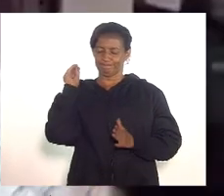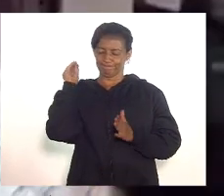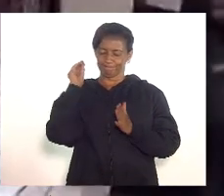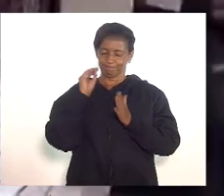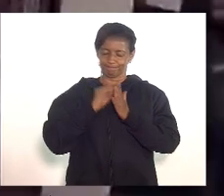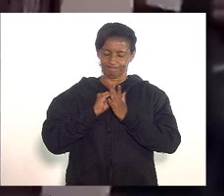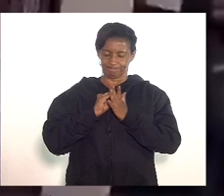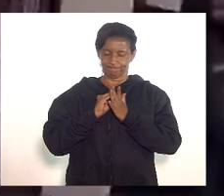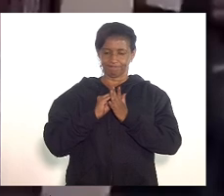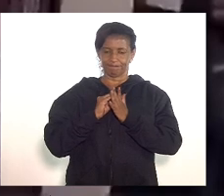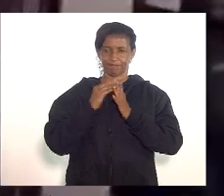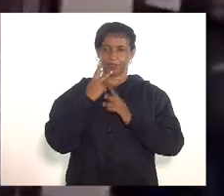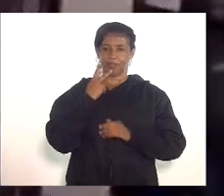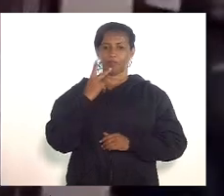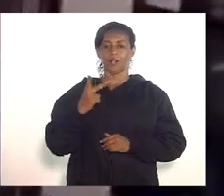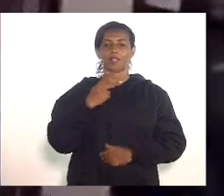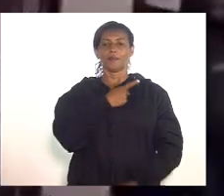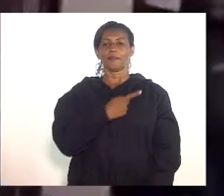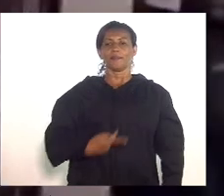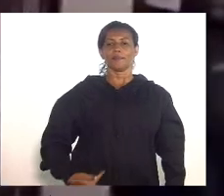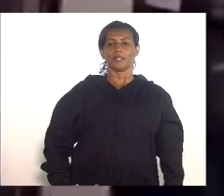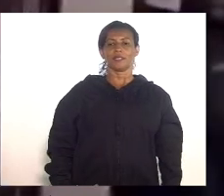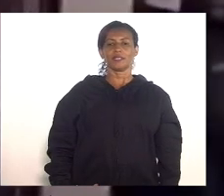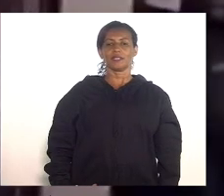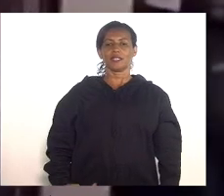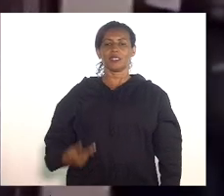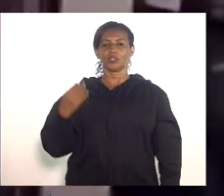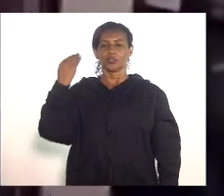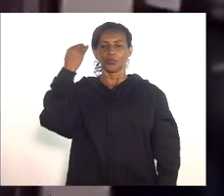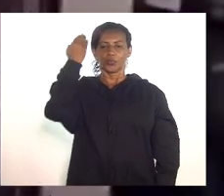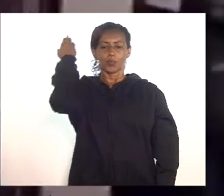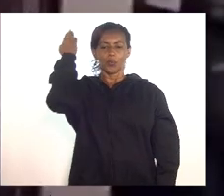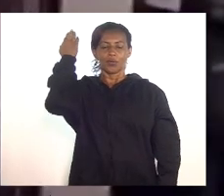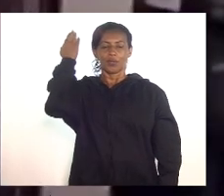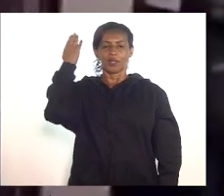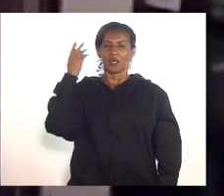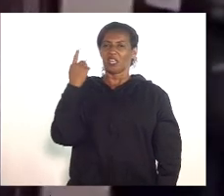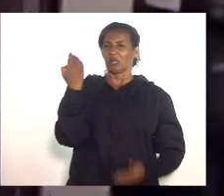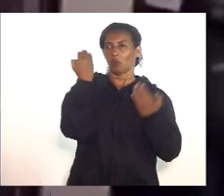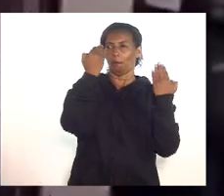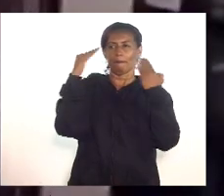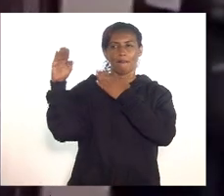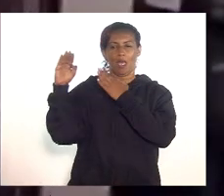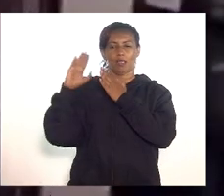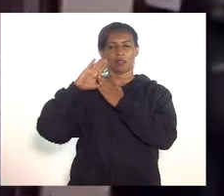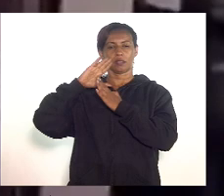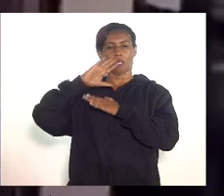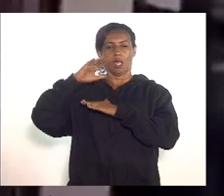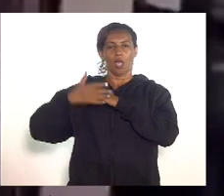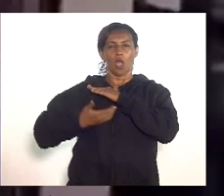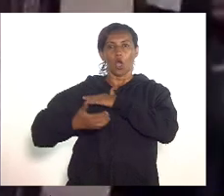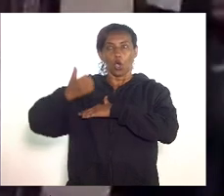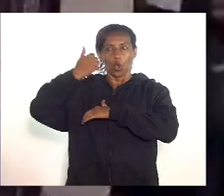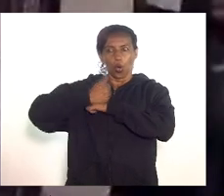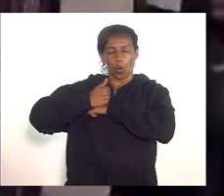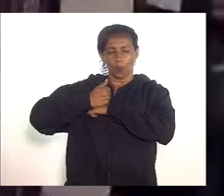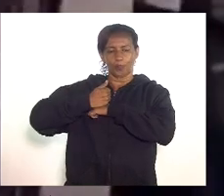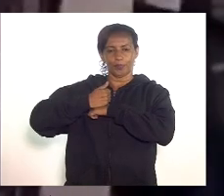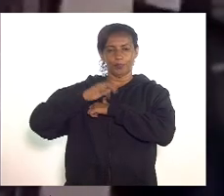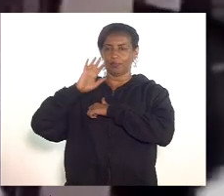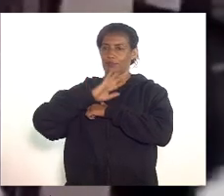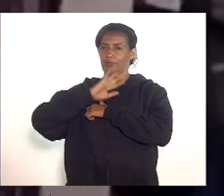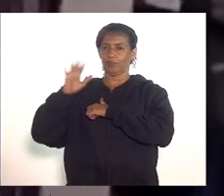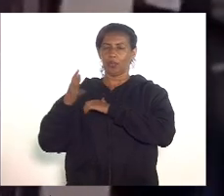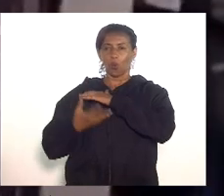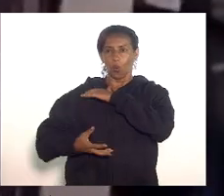da república ele não ameaça golpe eu não sei o que que ele está ameaçando porque